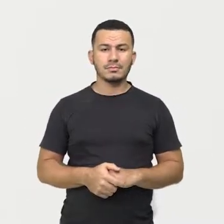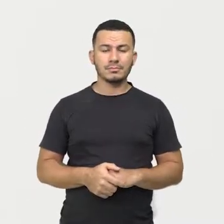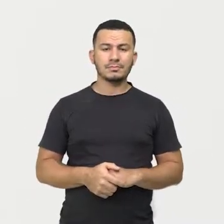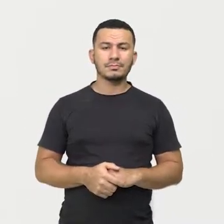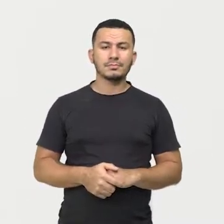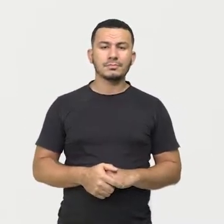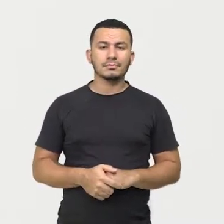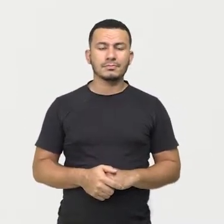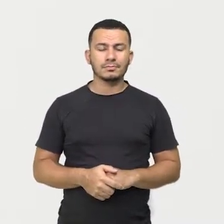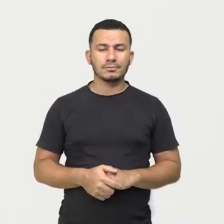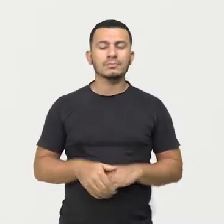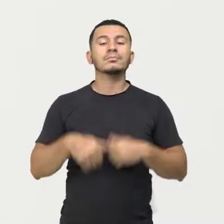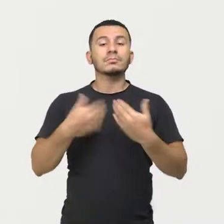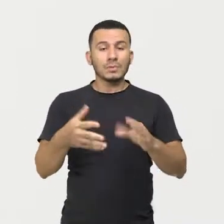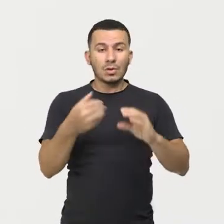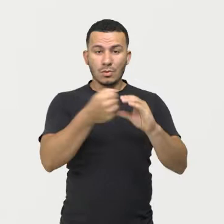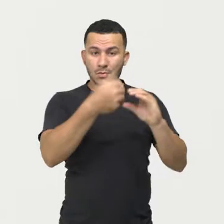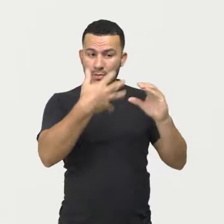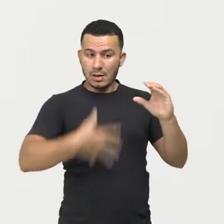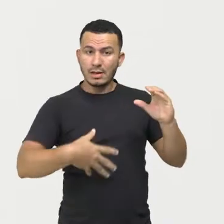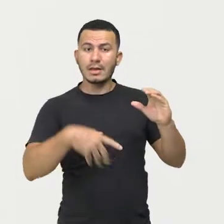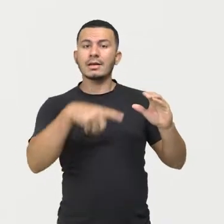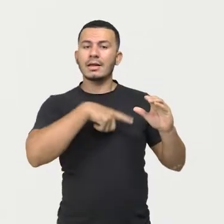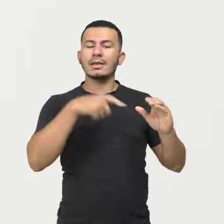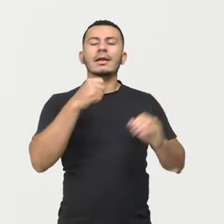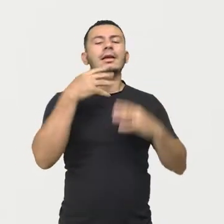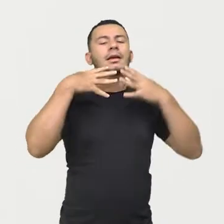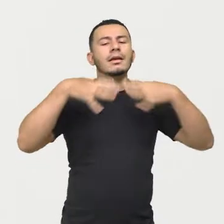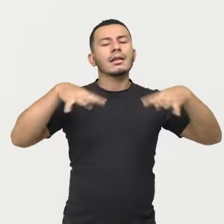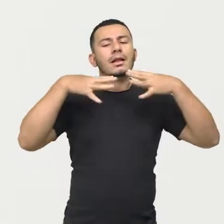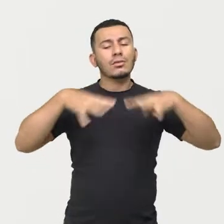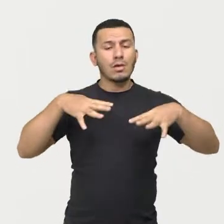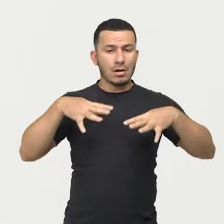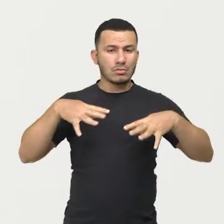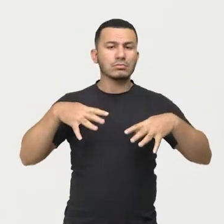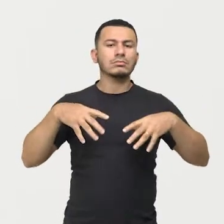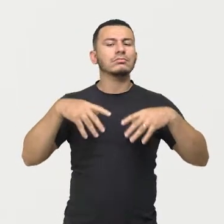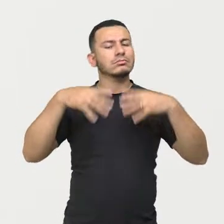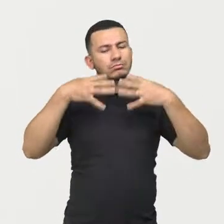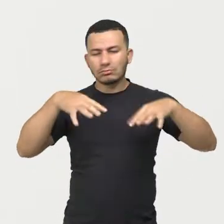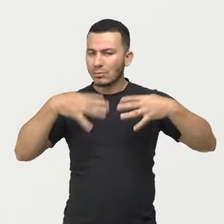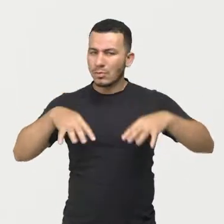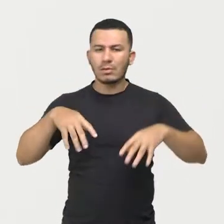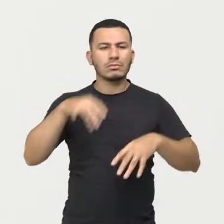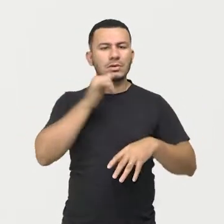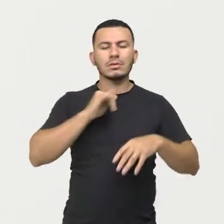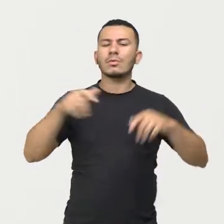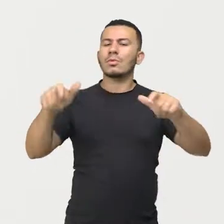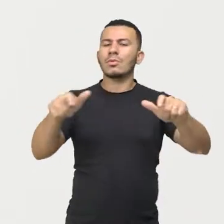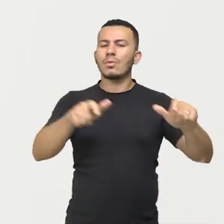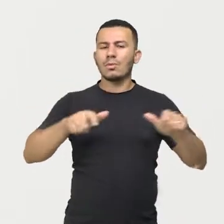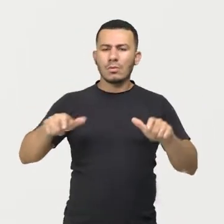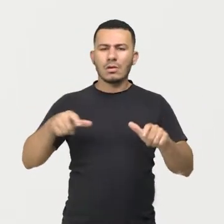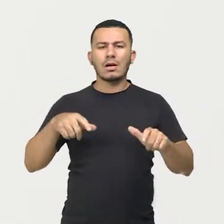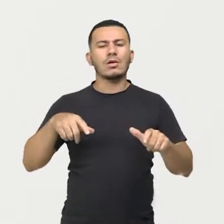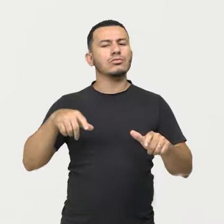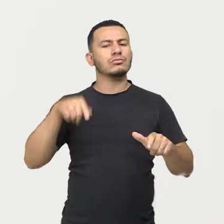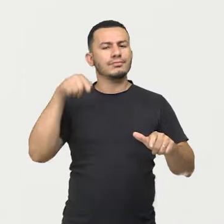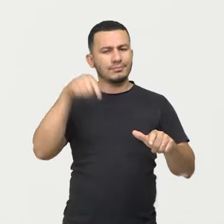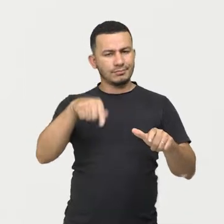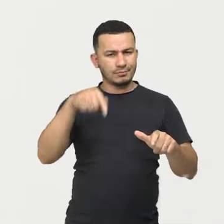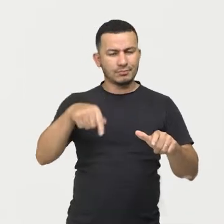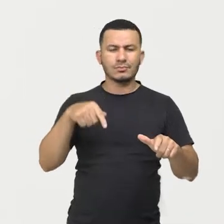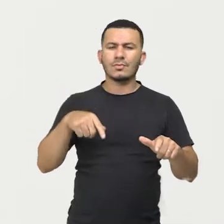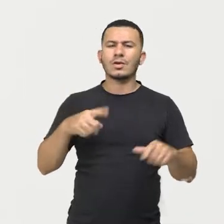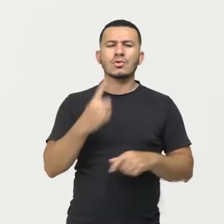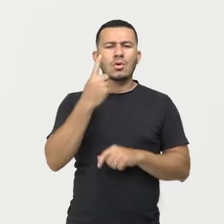Então, ela vai ter características naturais relevantes. Então, por exemplo, um local onde apenas aquele tipo